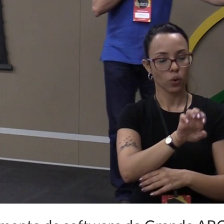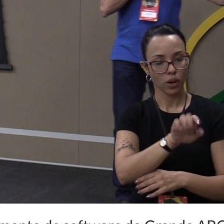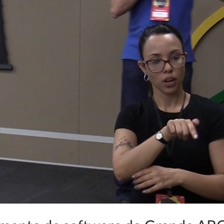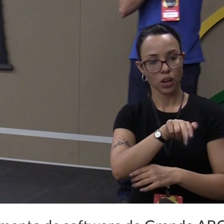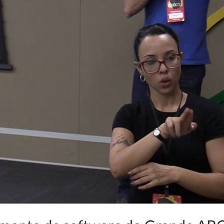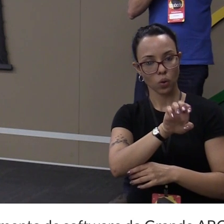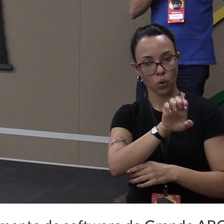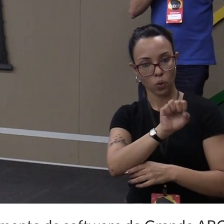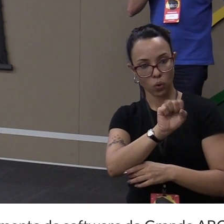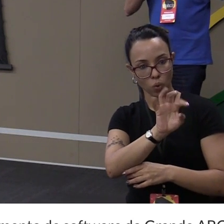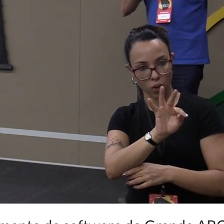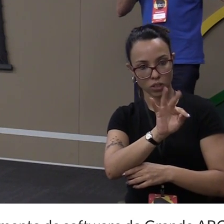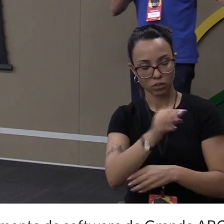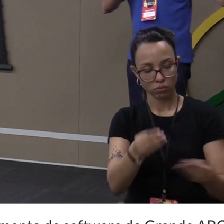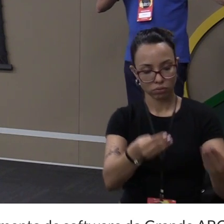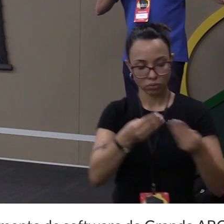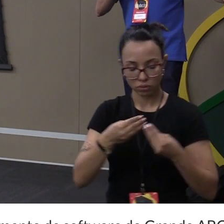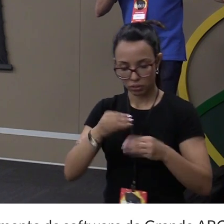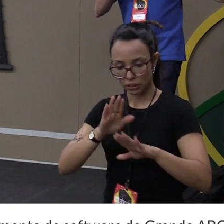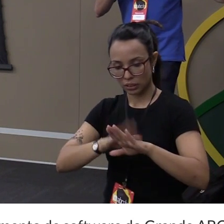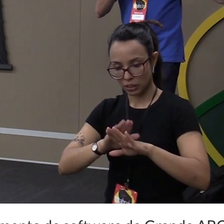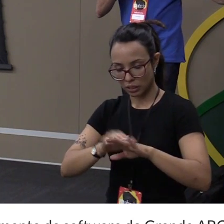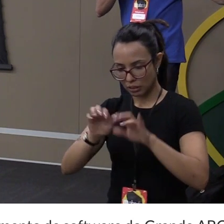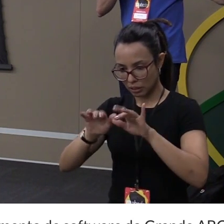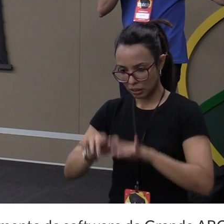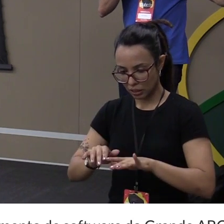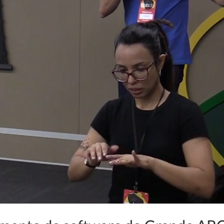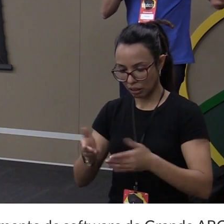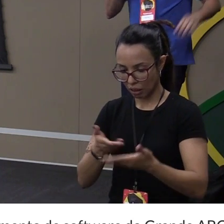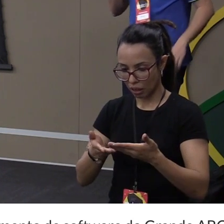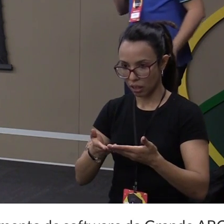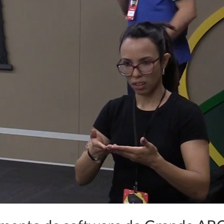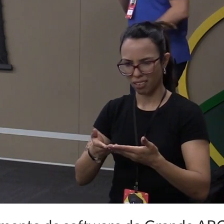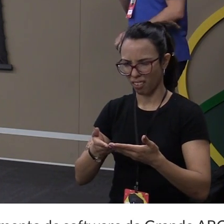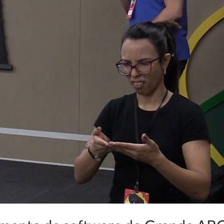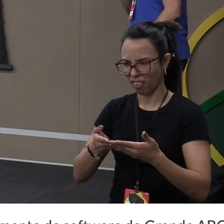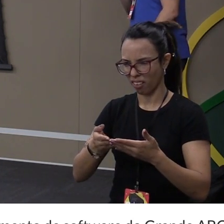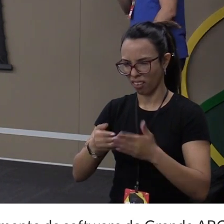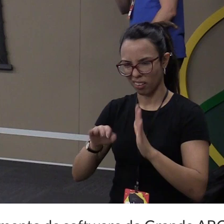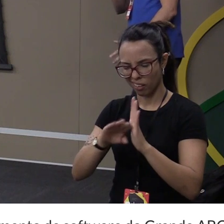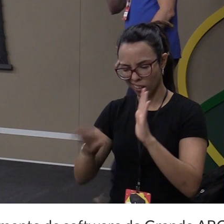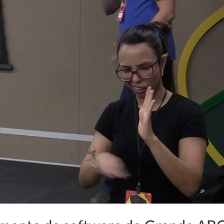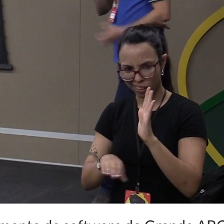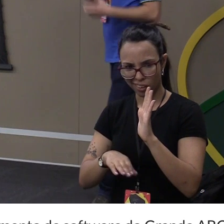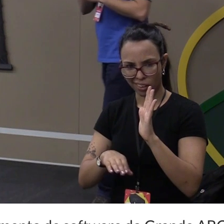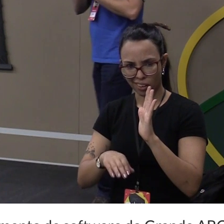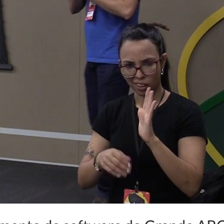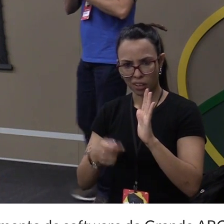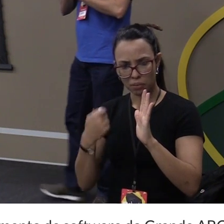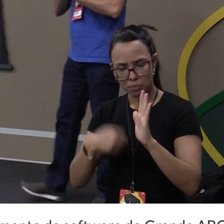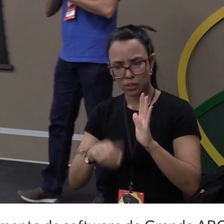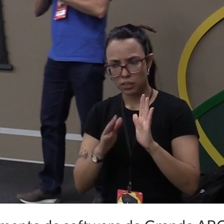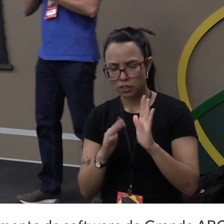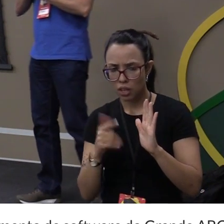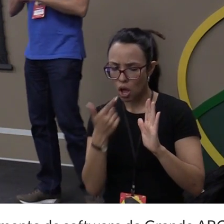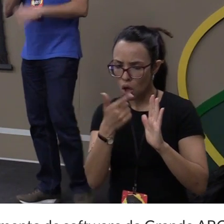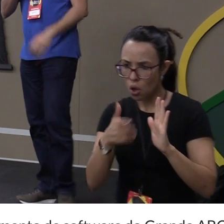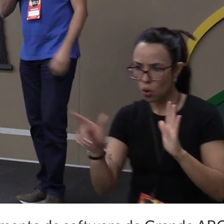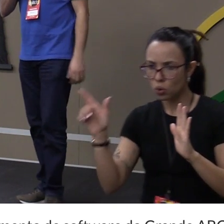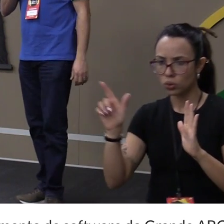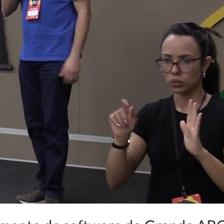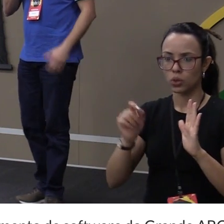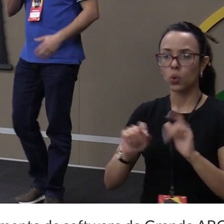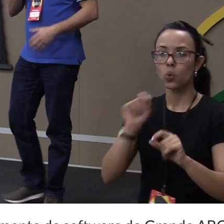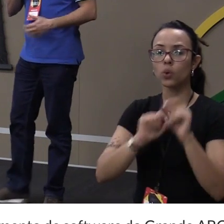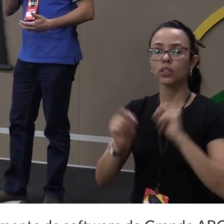Não. É muito baixo nível, não vão fazer isso. O que é muito comum, que a maioria das pessoas usam,